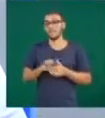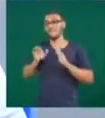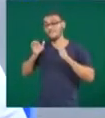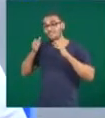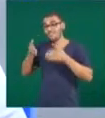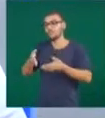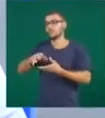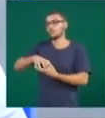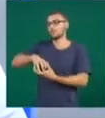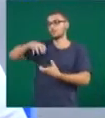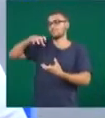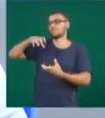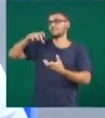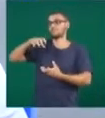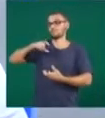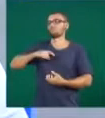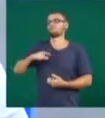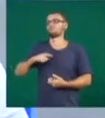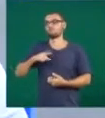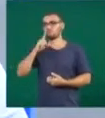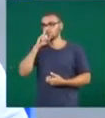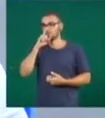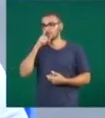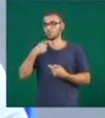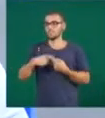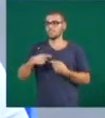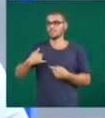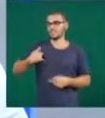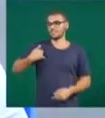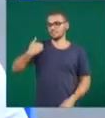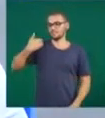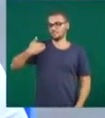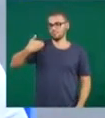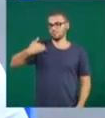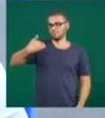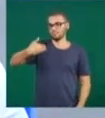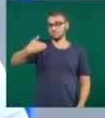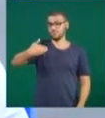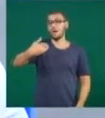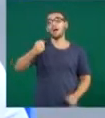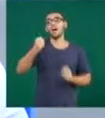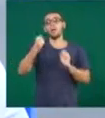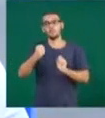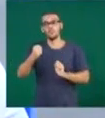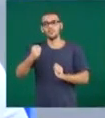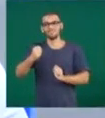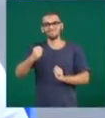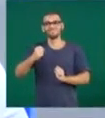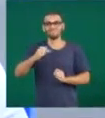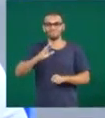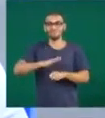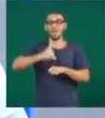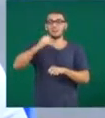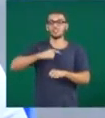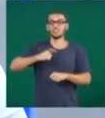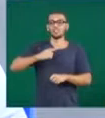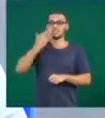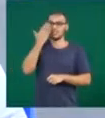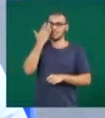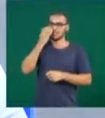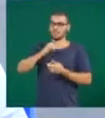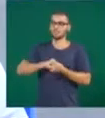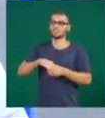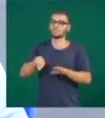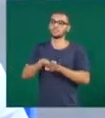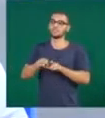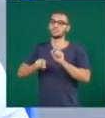população de risco. A gente sabe que quanto maior a idade, maior o risco de glaucoma. Além disso, os principais fatores de